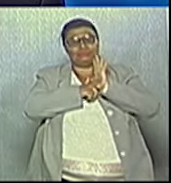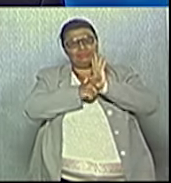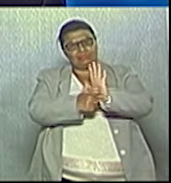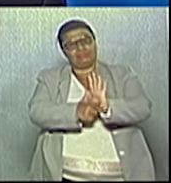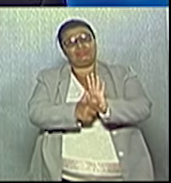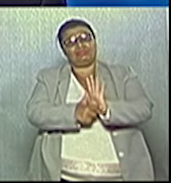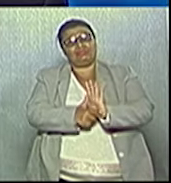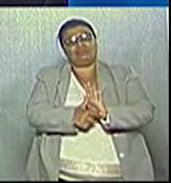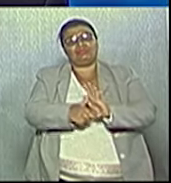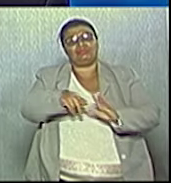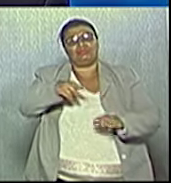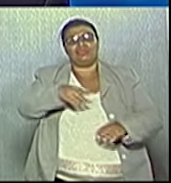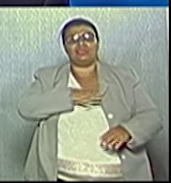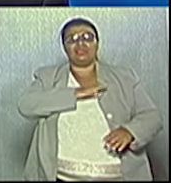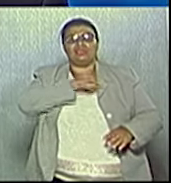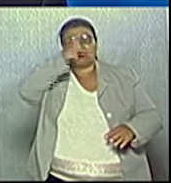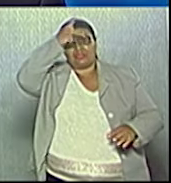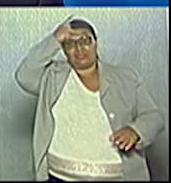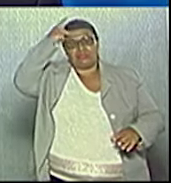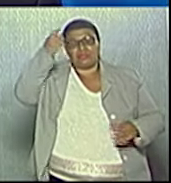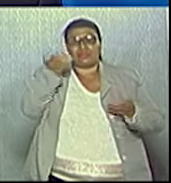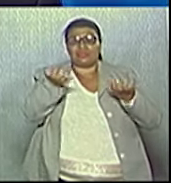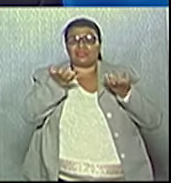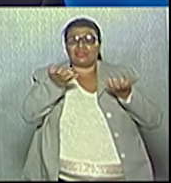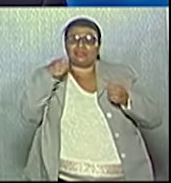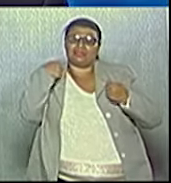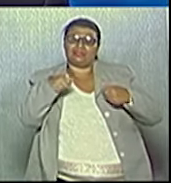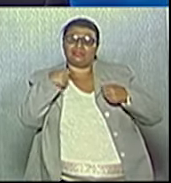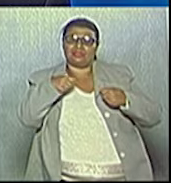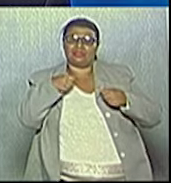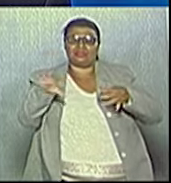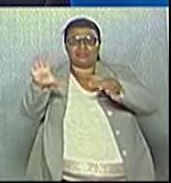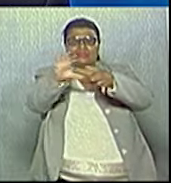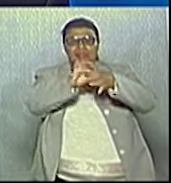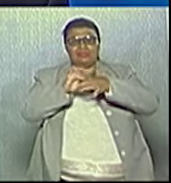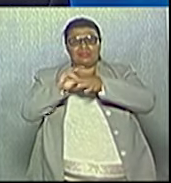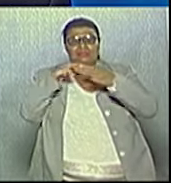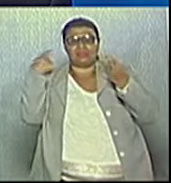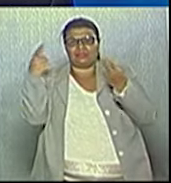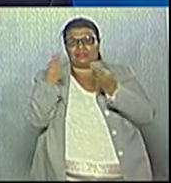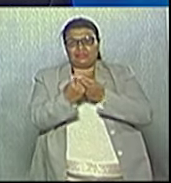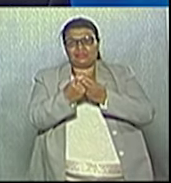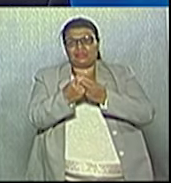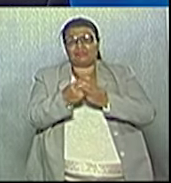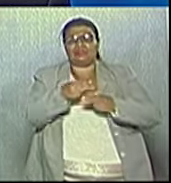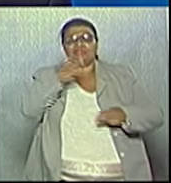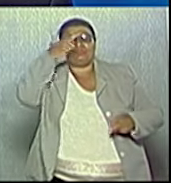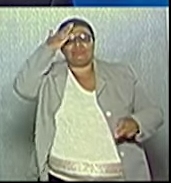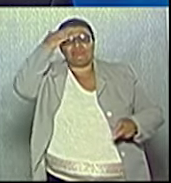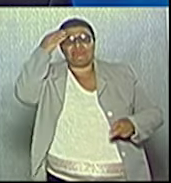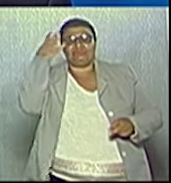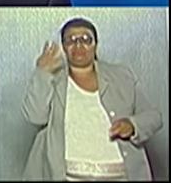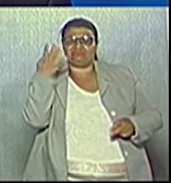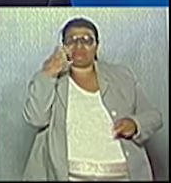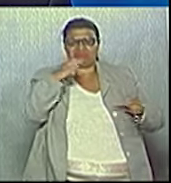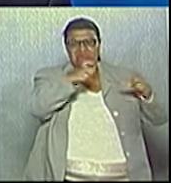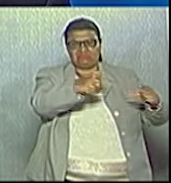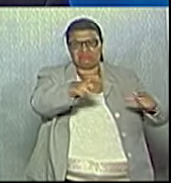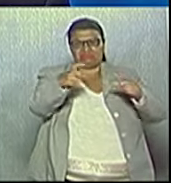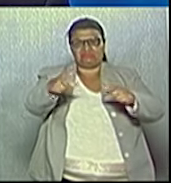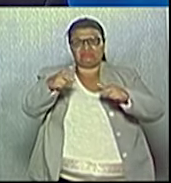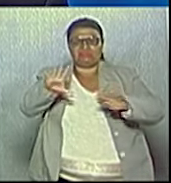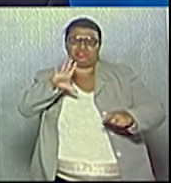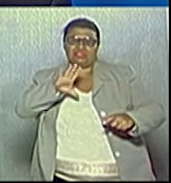encontro dos anseios da população. Porque eu participei da administração pública. Eu sei os quatro cantos da cidade, quais são os